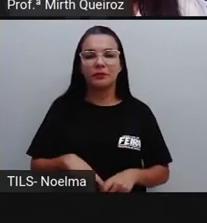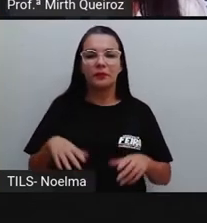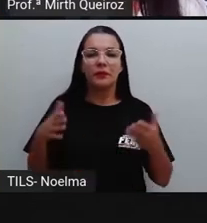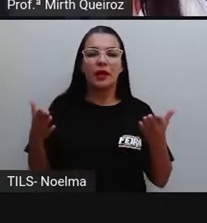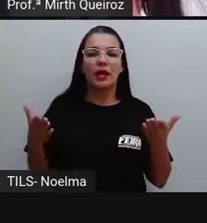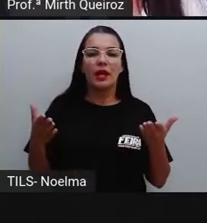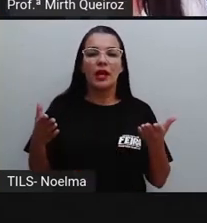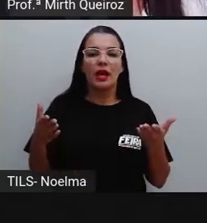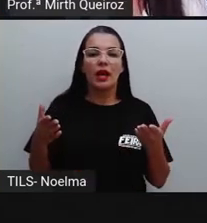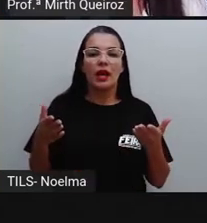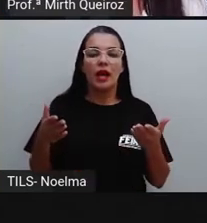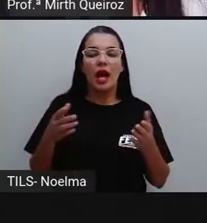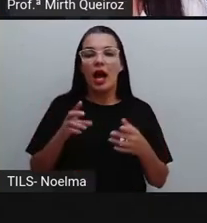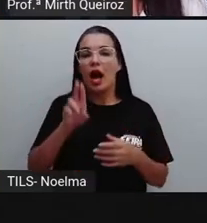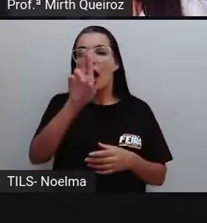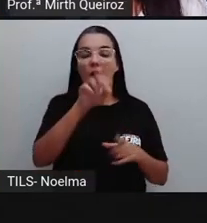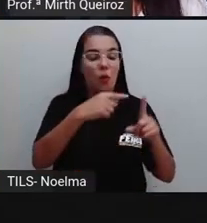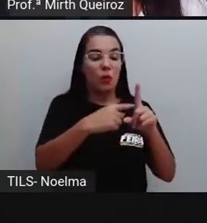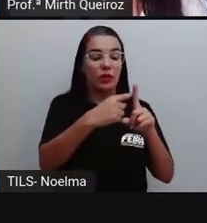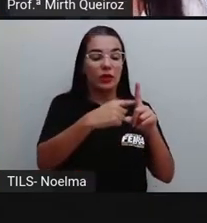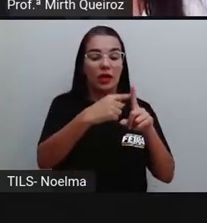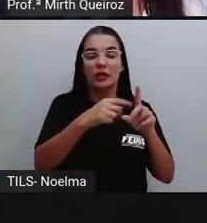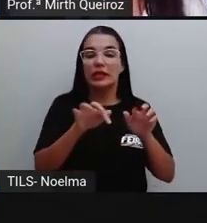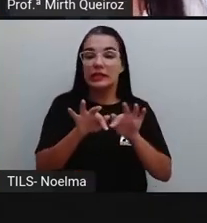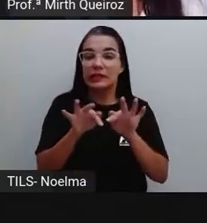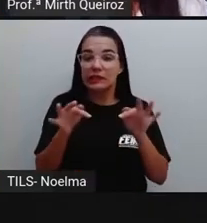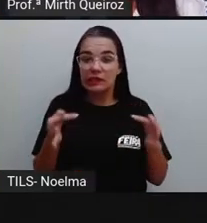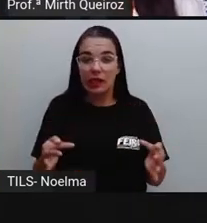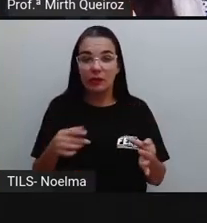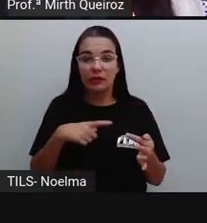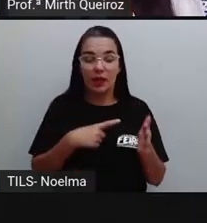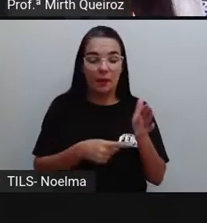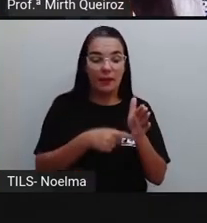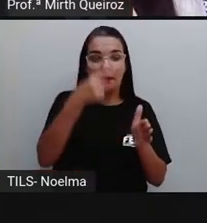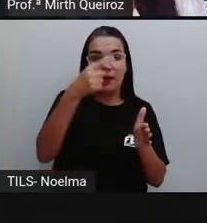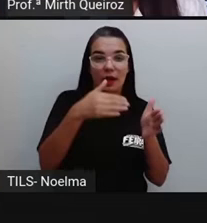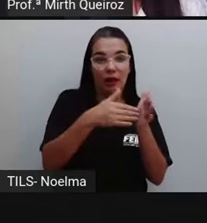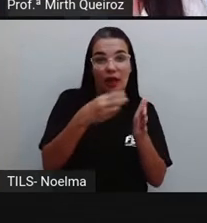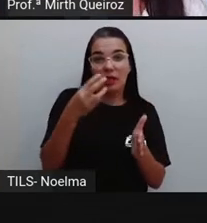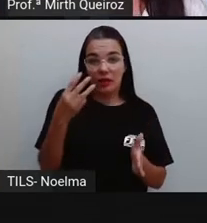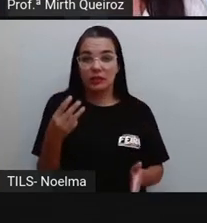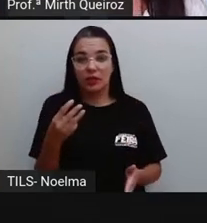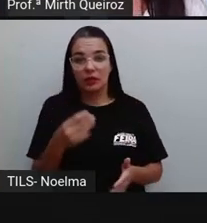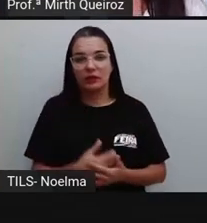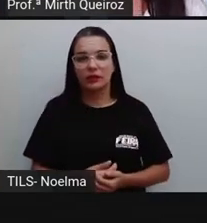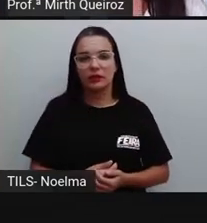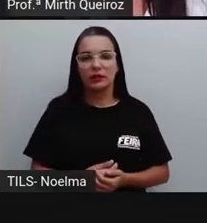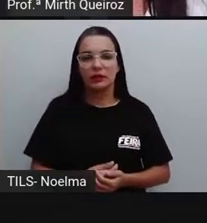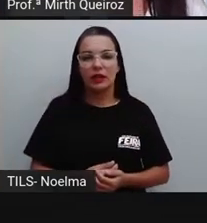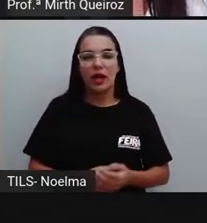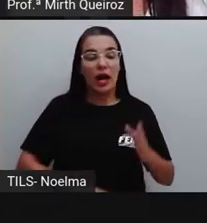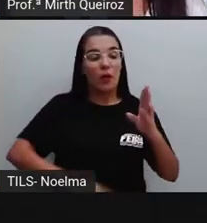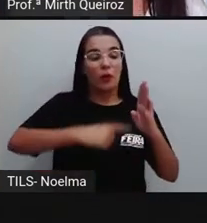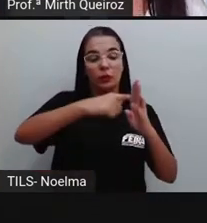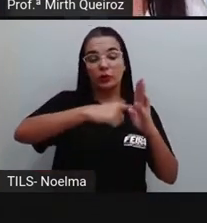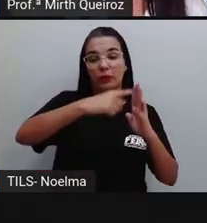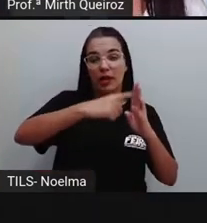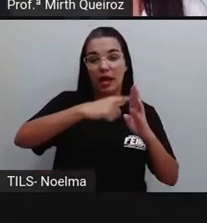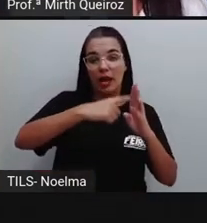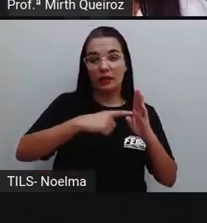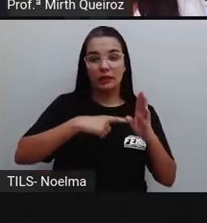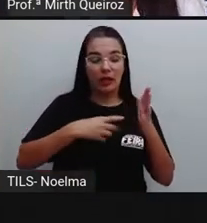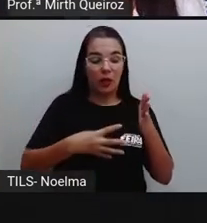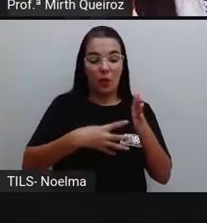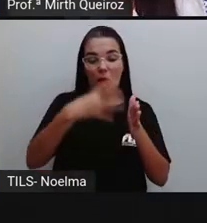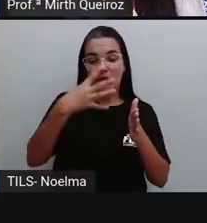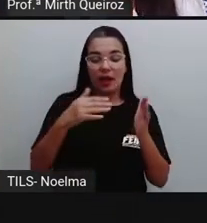simples, da primeira ordem até a terceira ordem. Na classe dos milhares, nós vamos ter da quarta